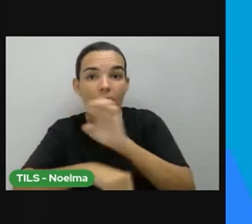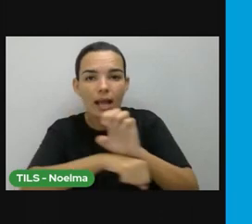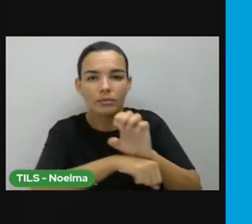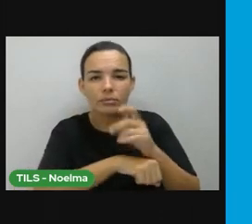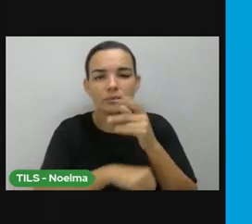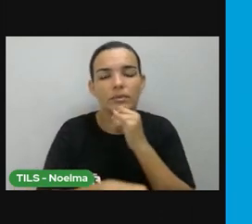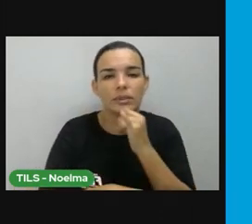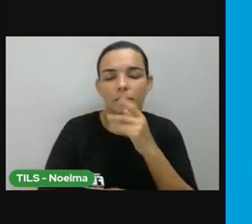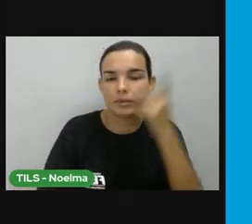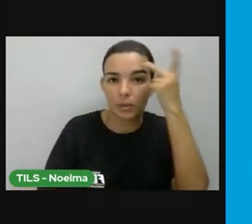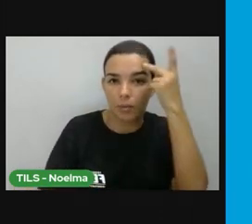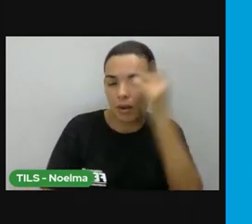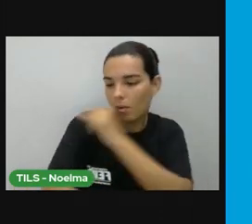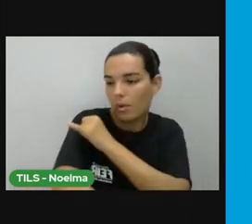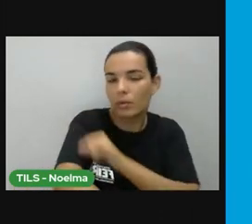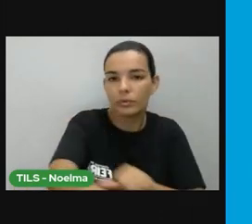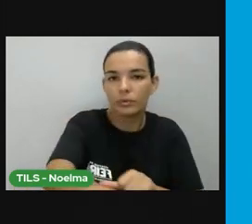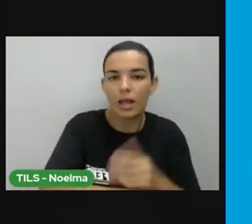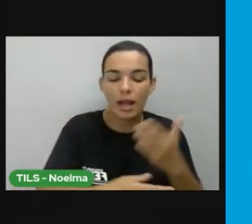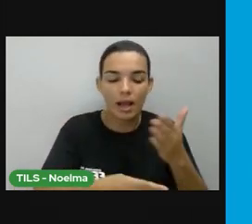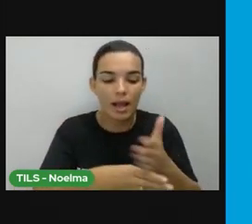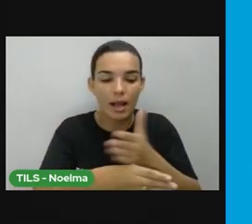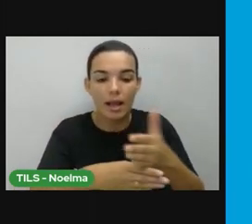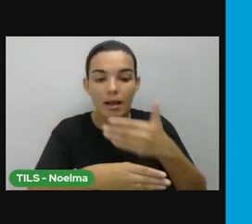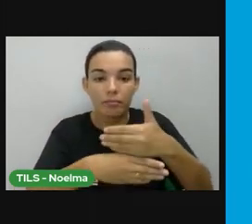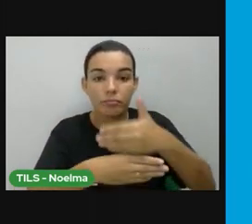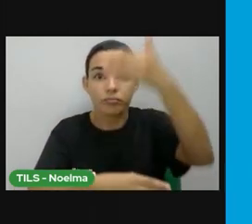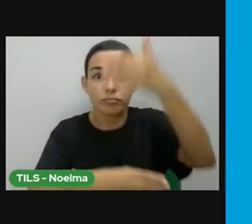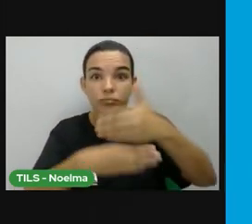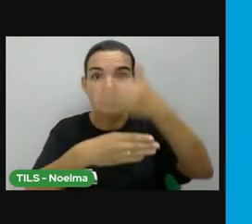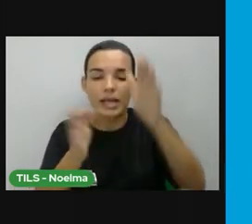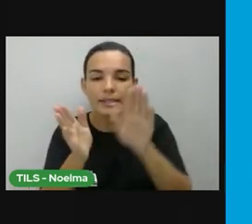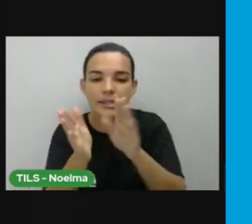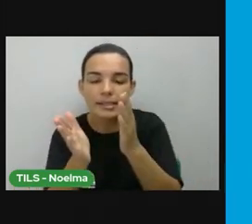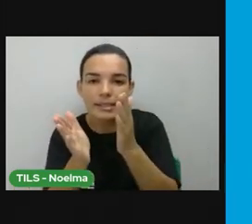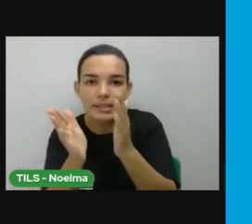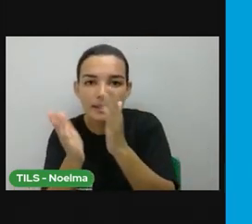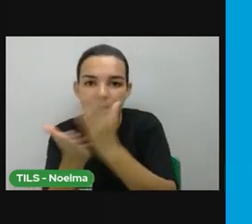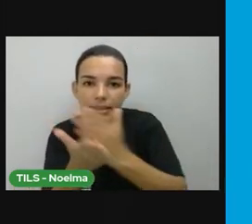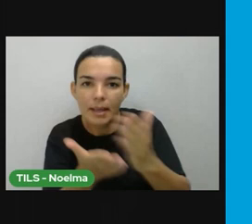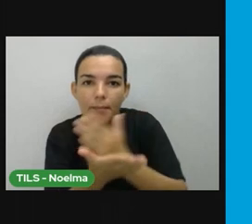E as fronteiras são para separar os países, como Brasil e Argentina.